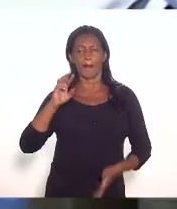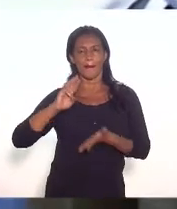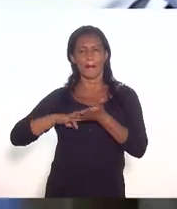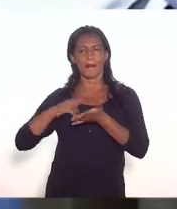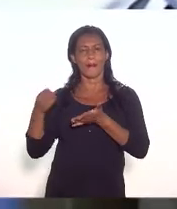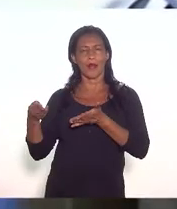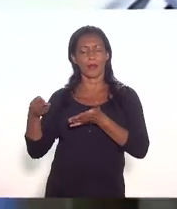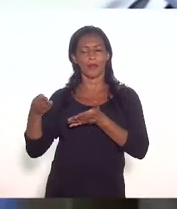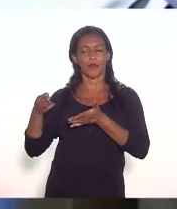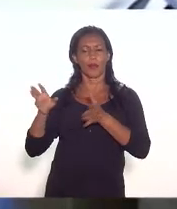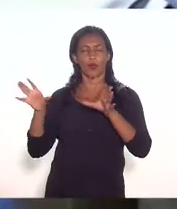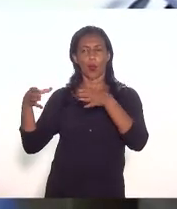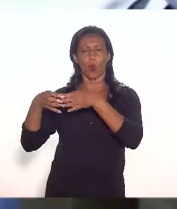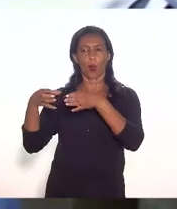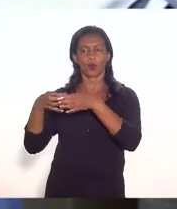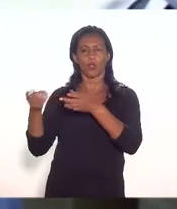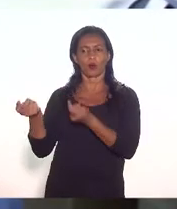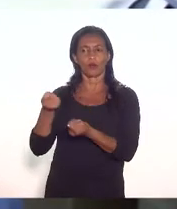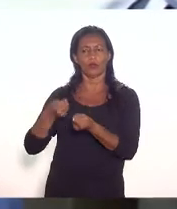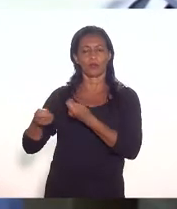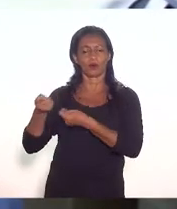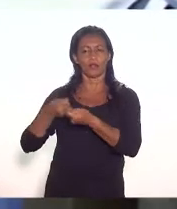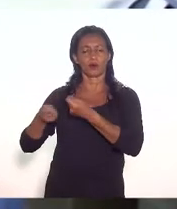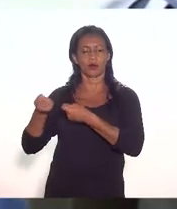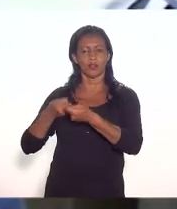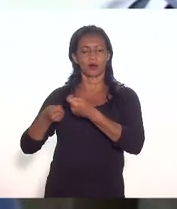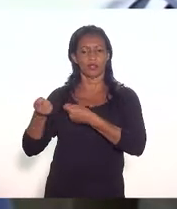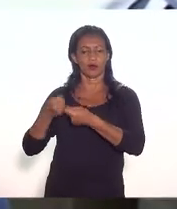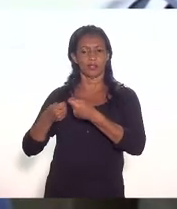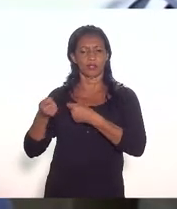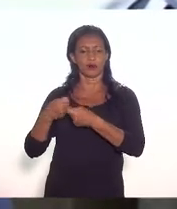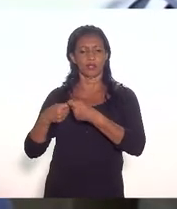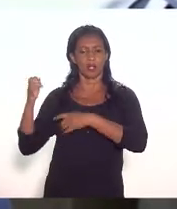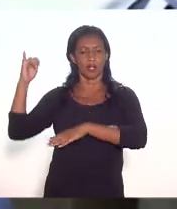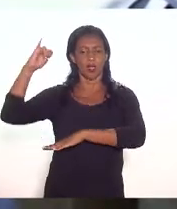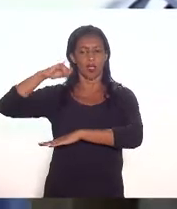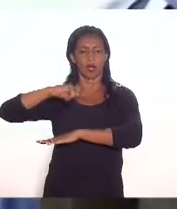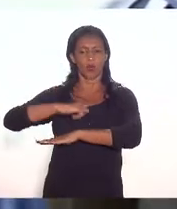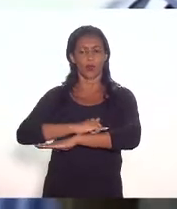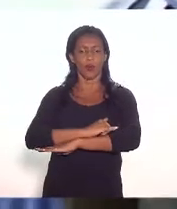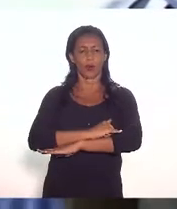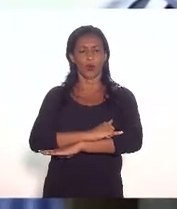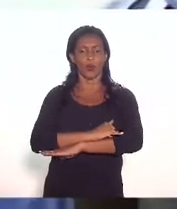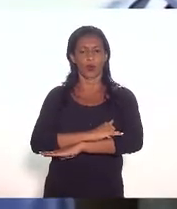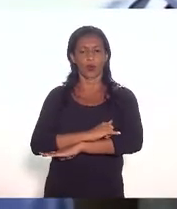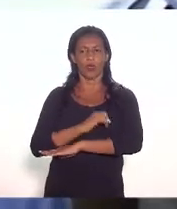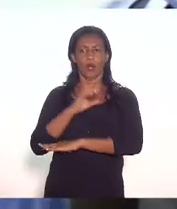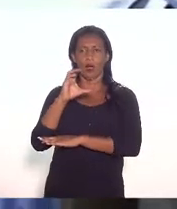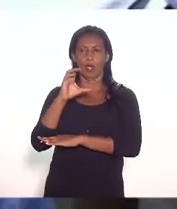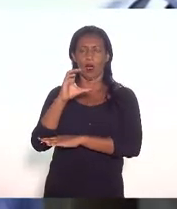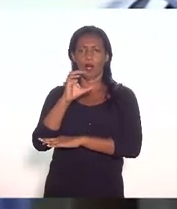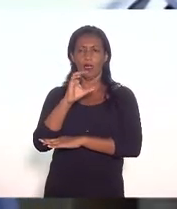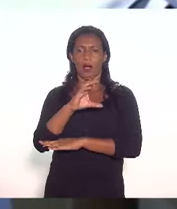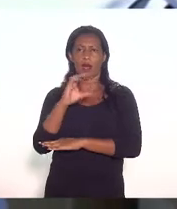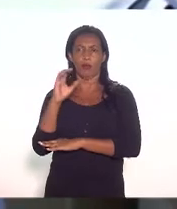da operadora do aeroporto internacional de Cabo Frio